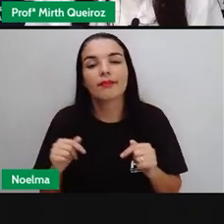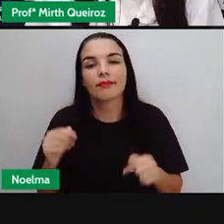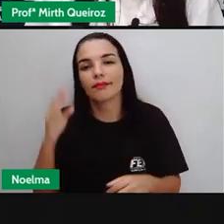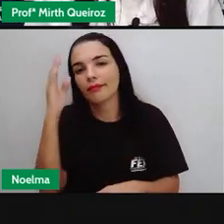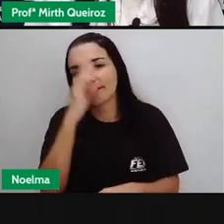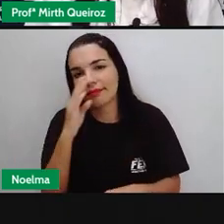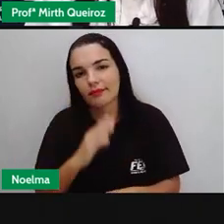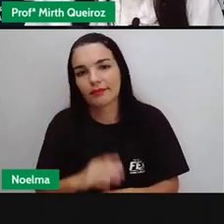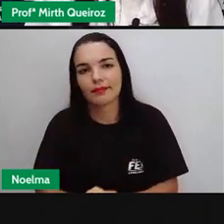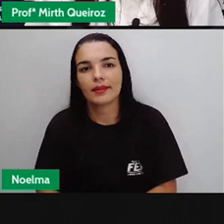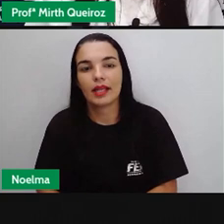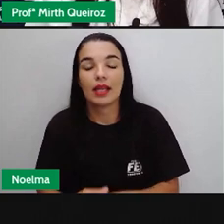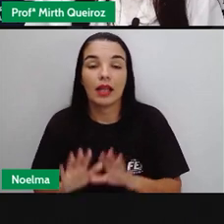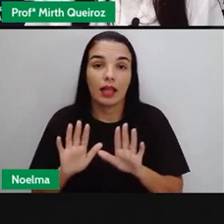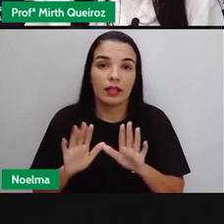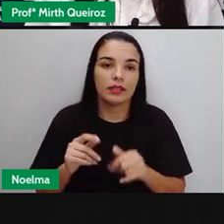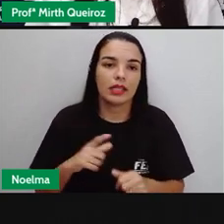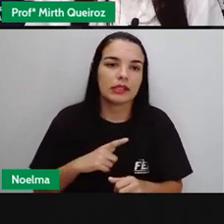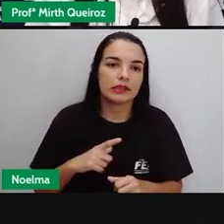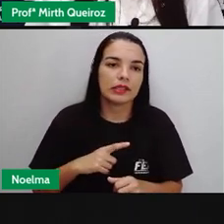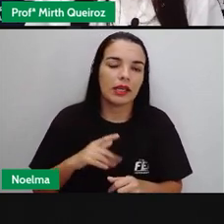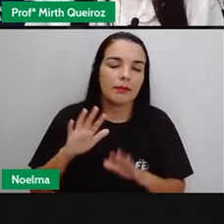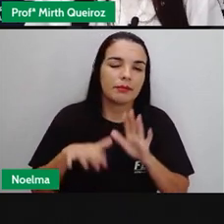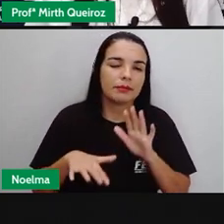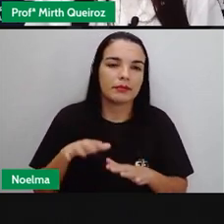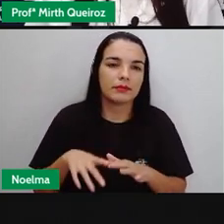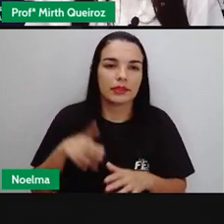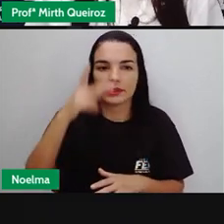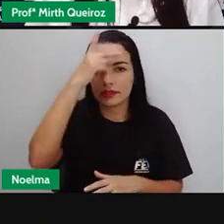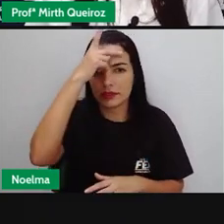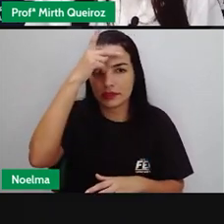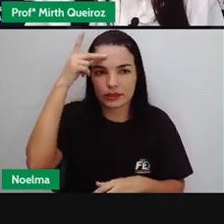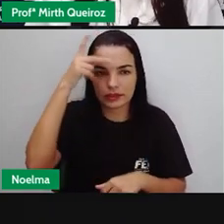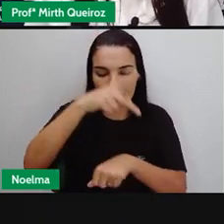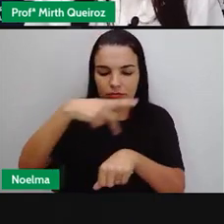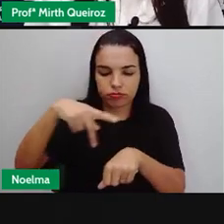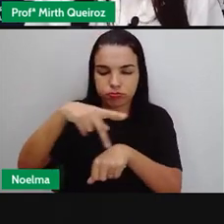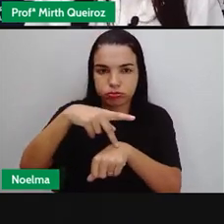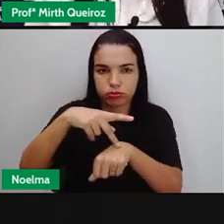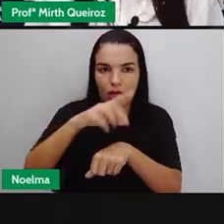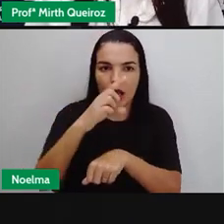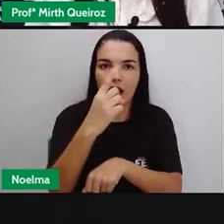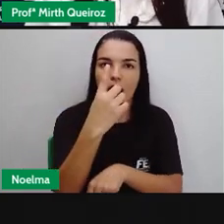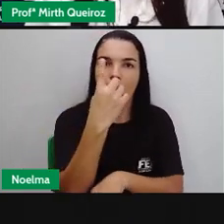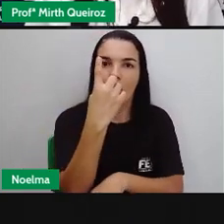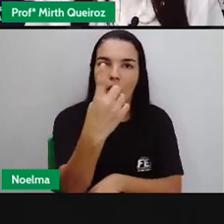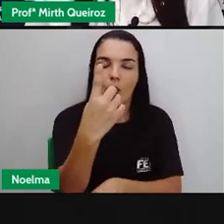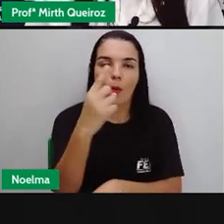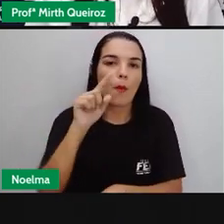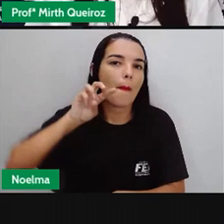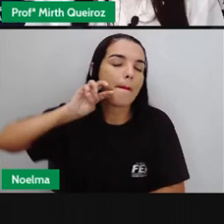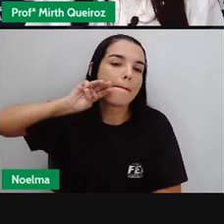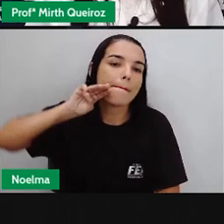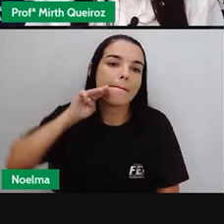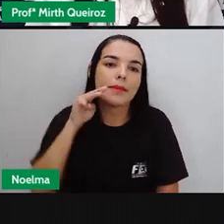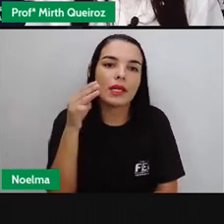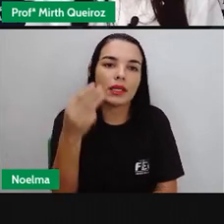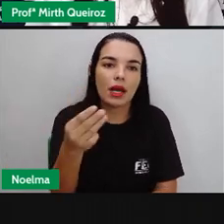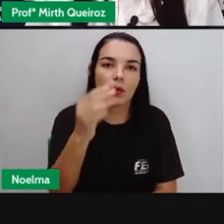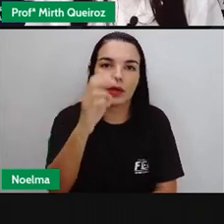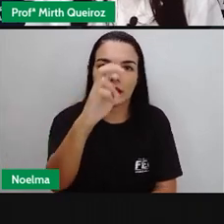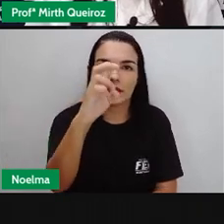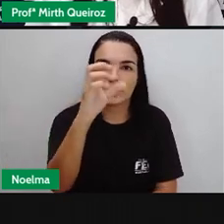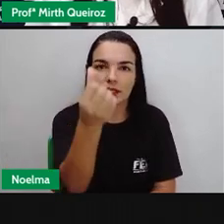países. Desses mais de 4 milhões, 1.565.835